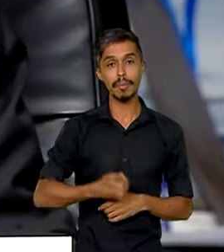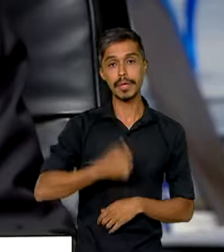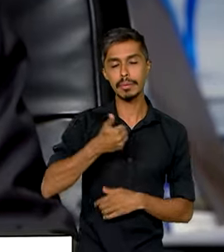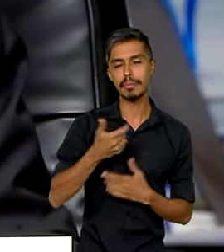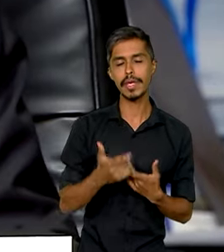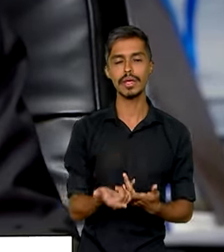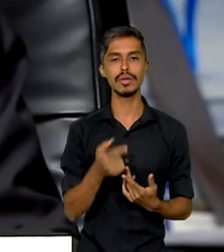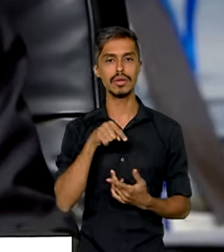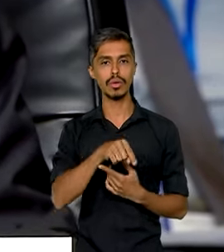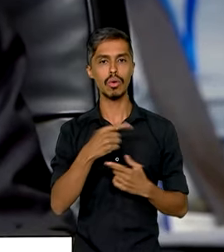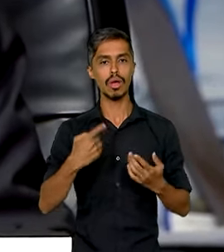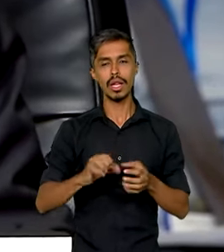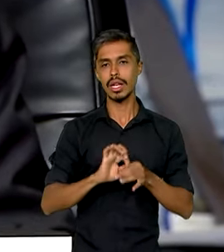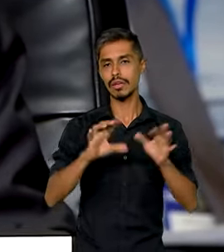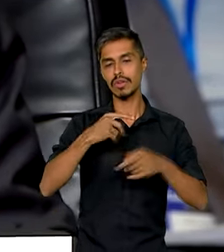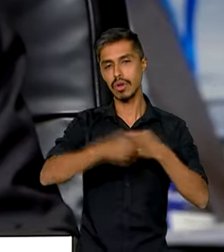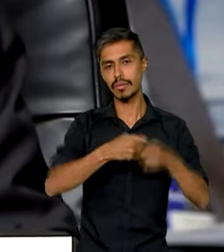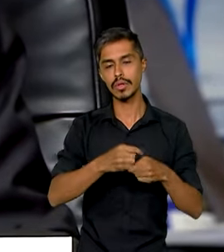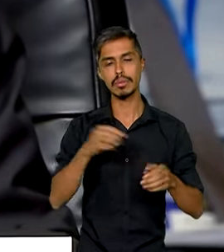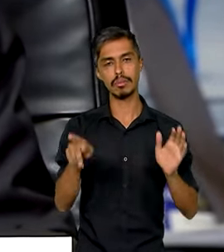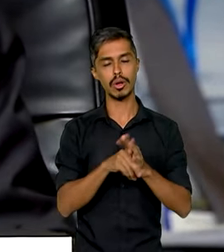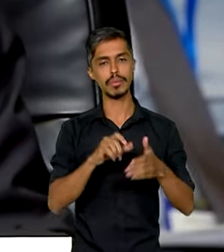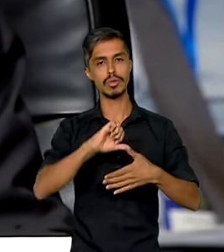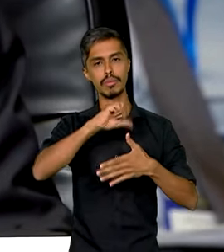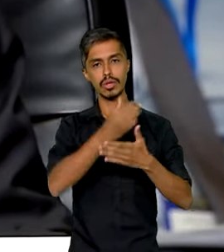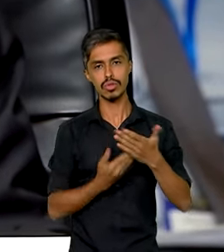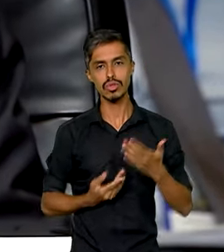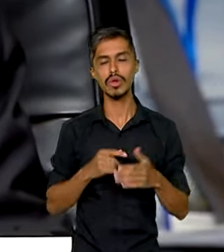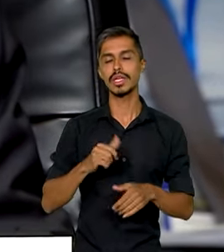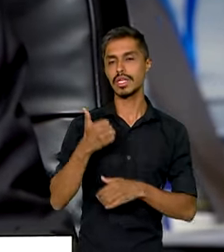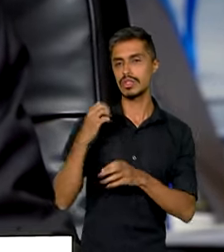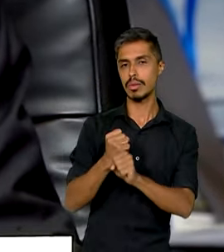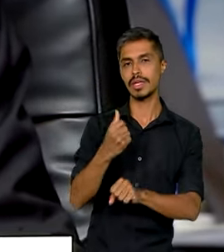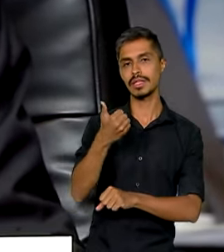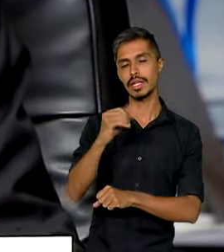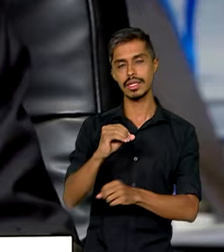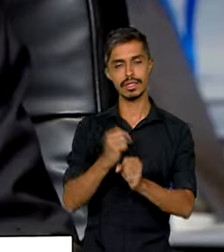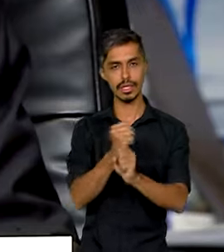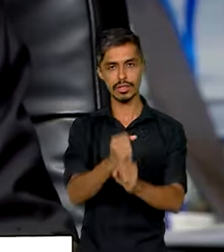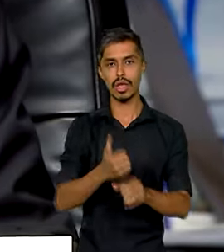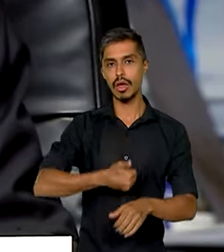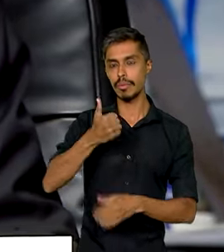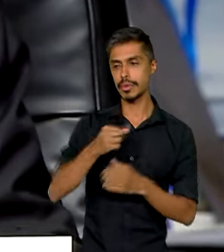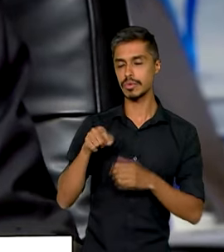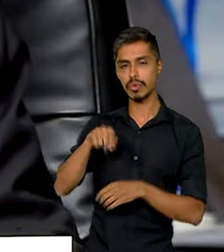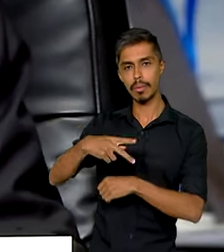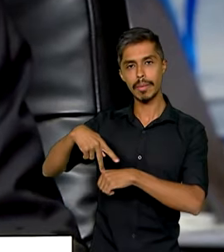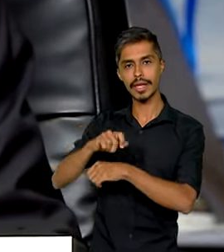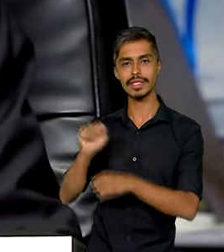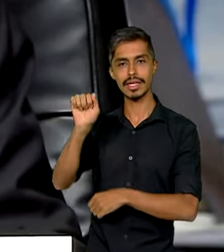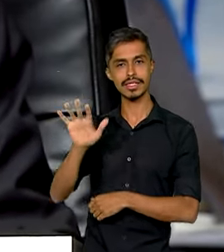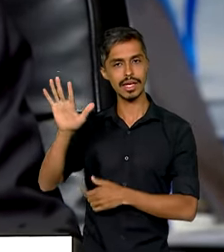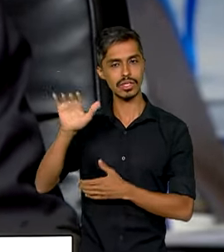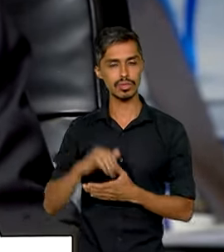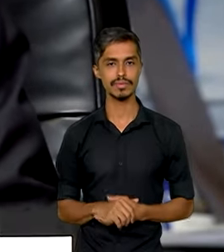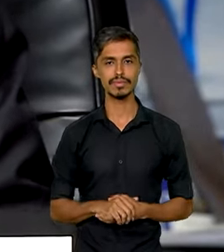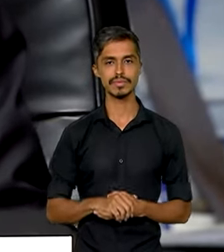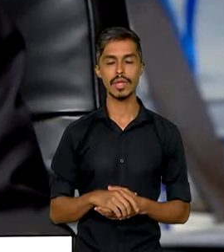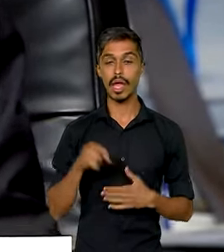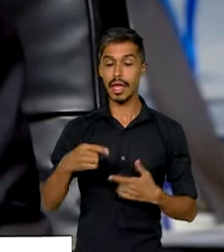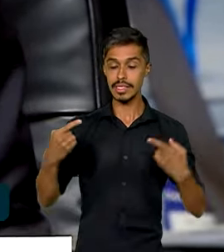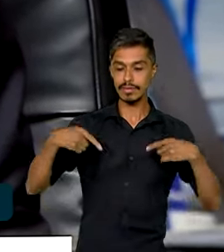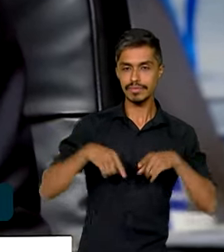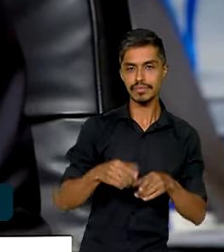Mercosul em mais de 10 anos e o primeiro com o país asiático. Esta